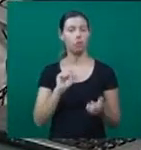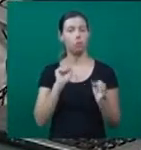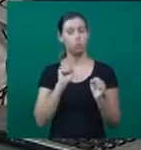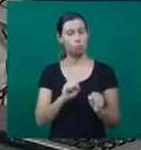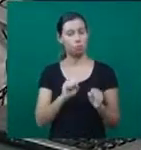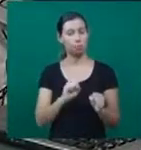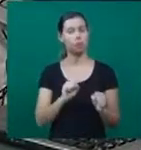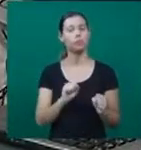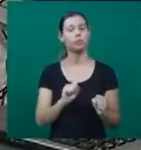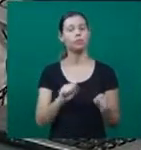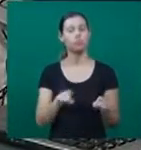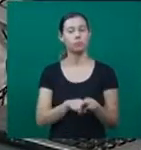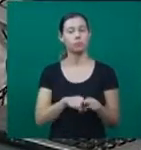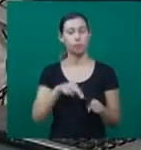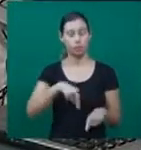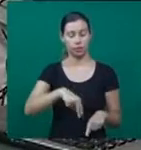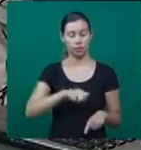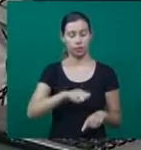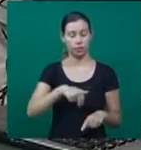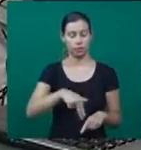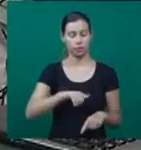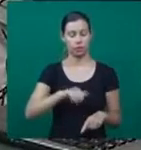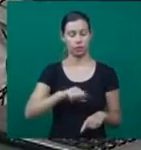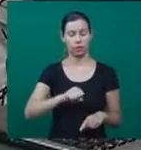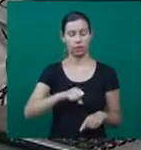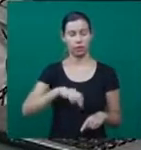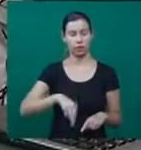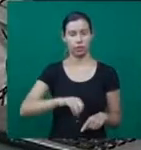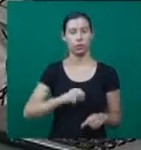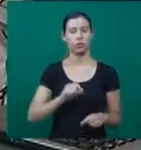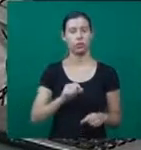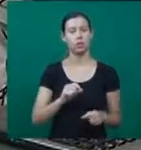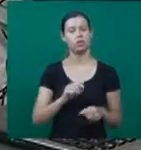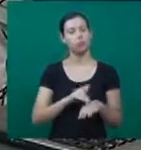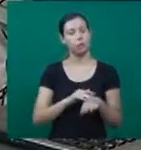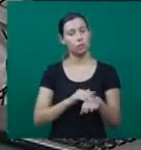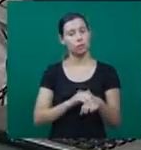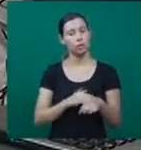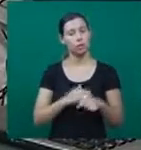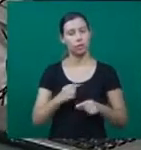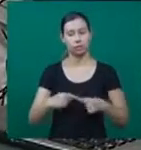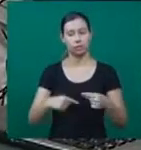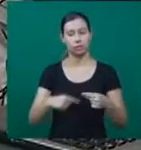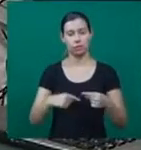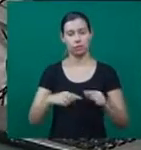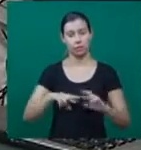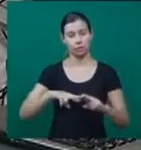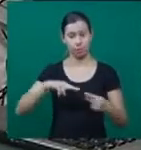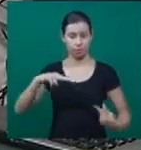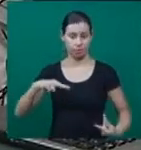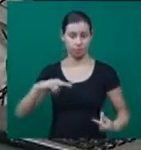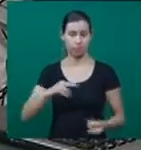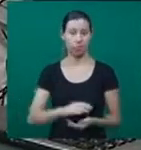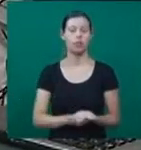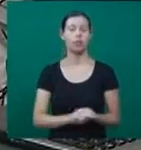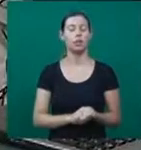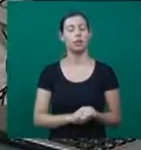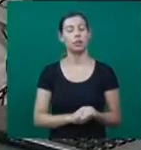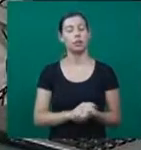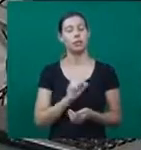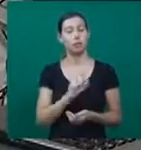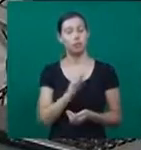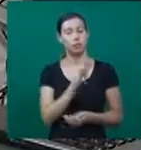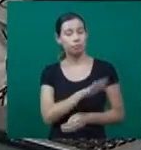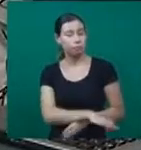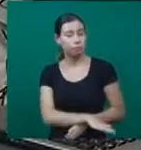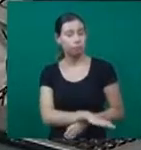nanismo também. Então, muitas displasias ósseas, que são doenças genéticas, cursam com a baixa estatura, com o nanismo. E